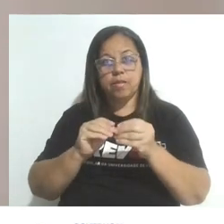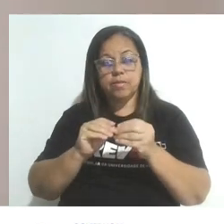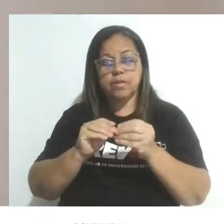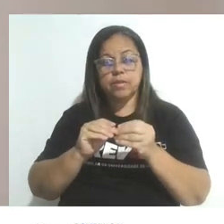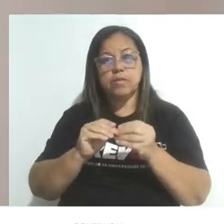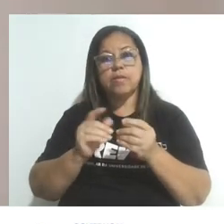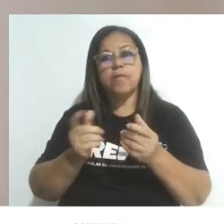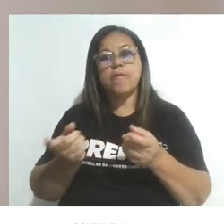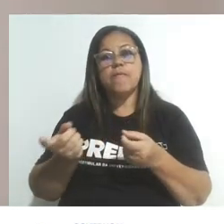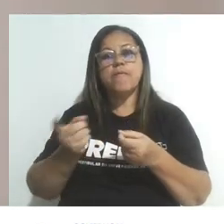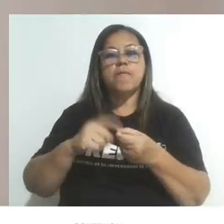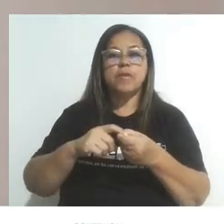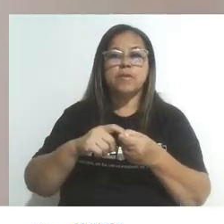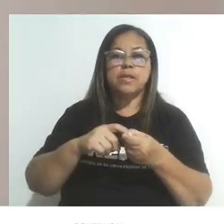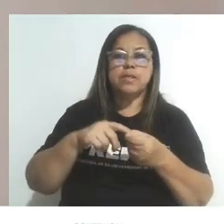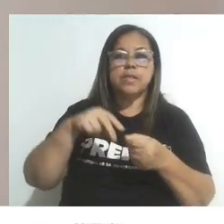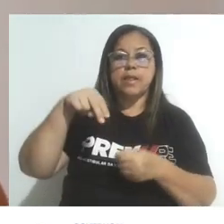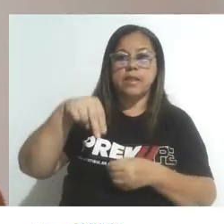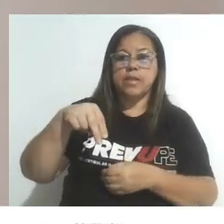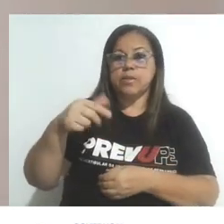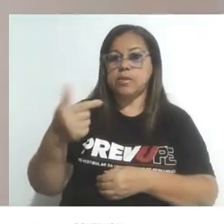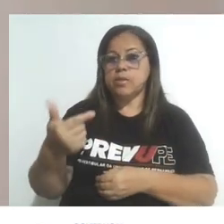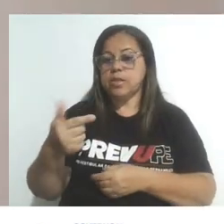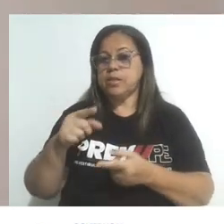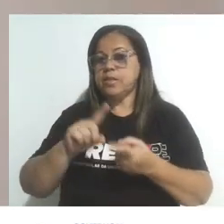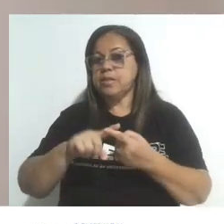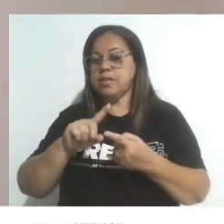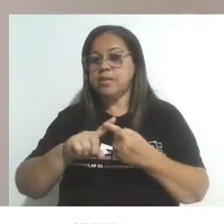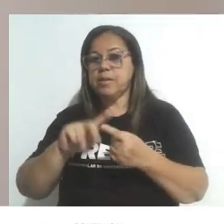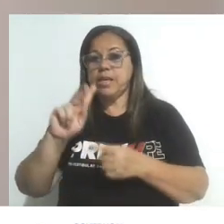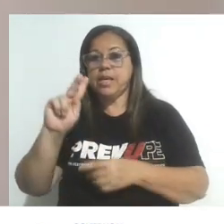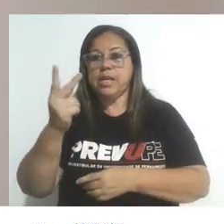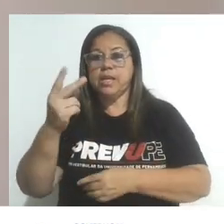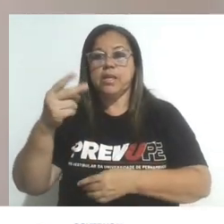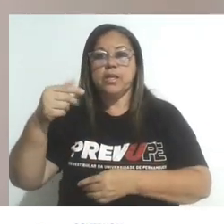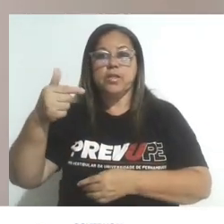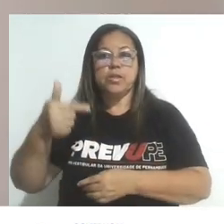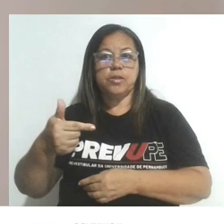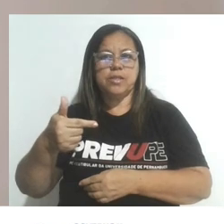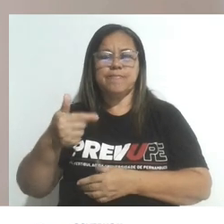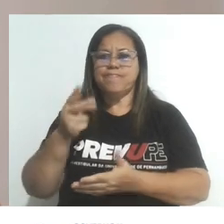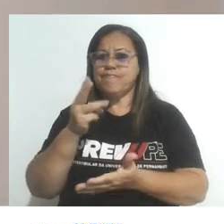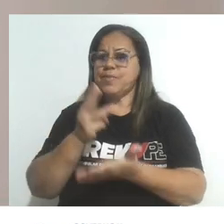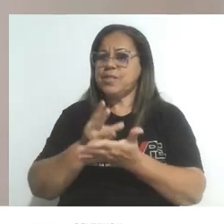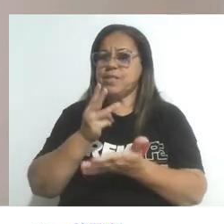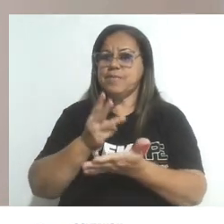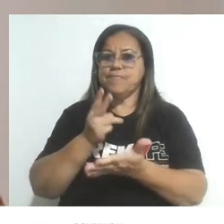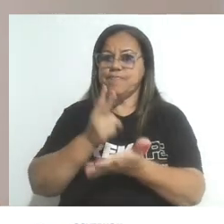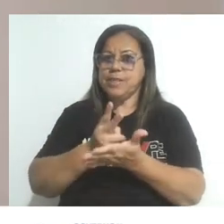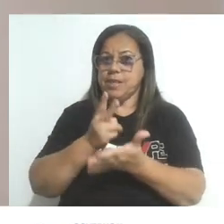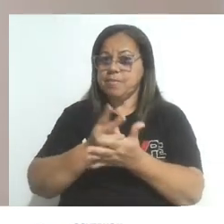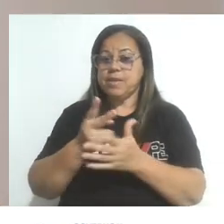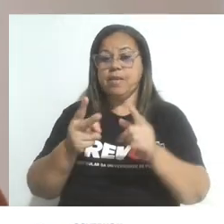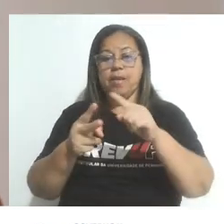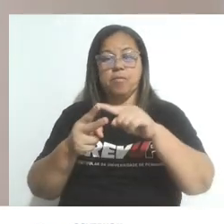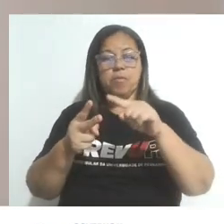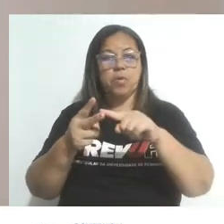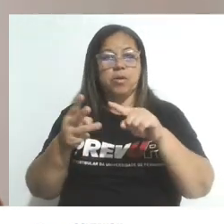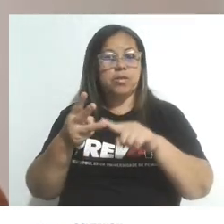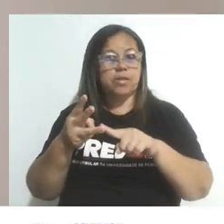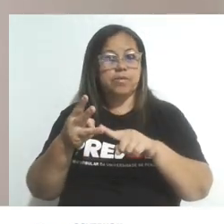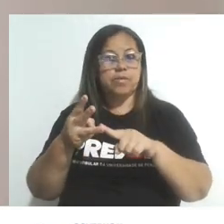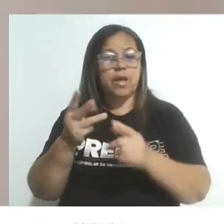e hidrogênio. E no fim das contas, sempre teremos a presença dos 3 na reação. Ou seja, entre eles,